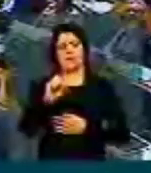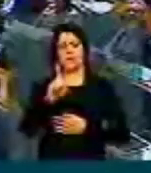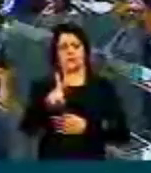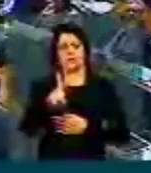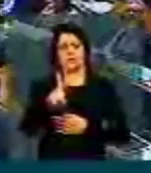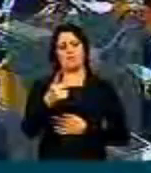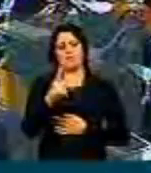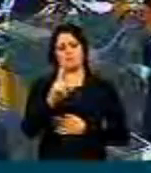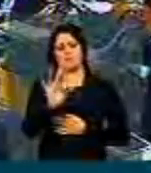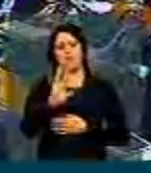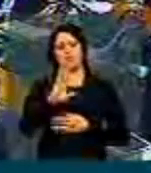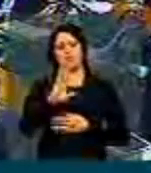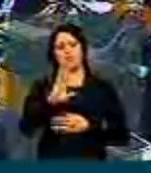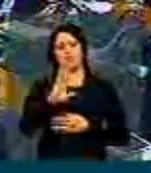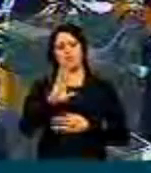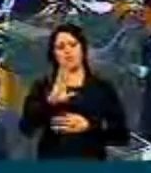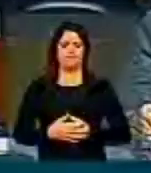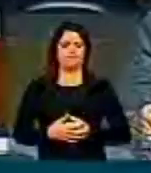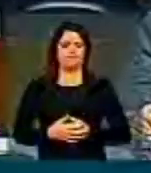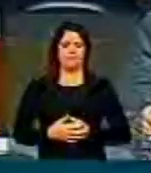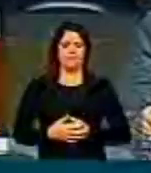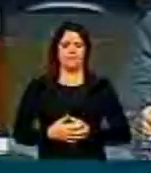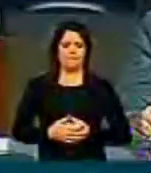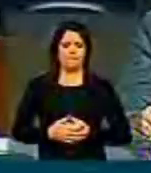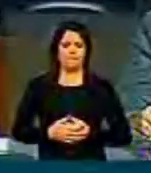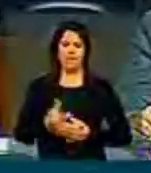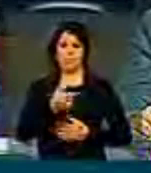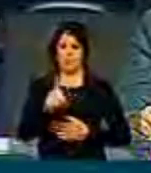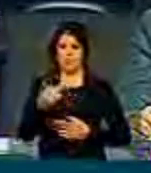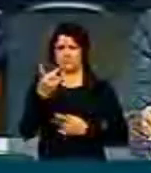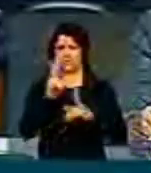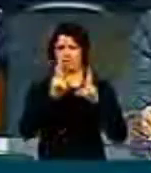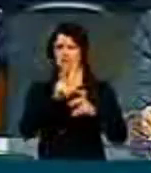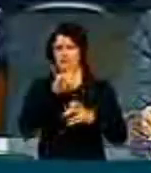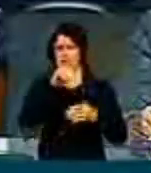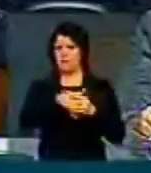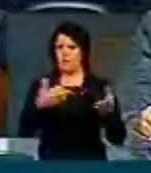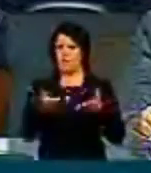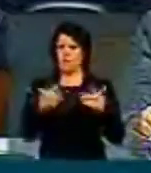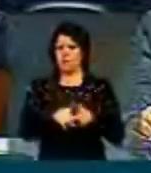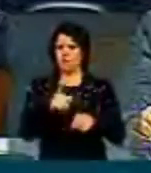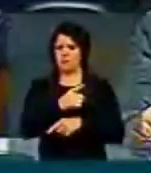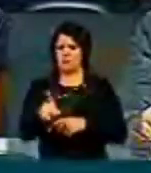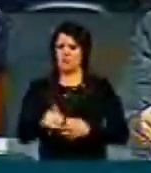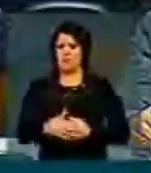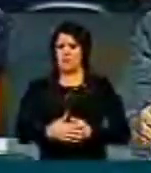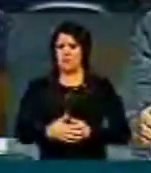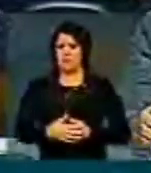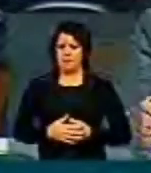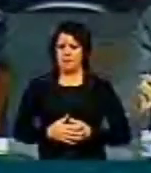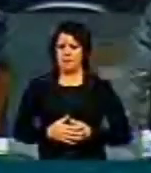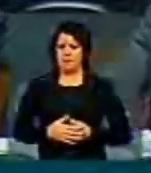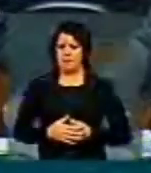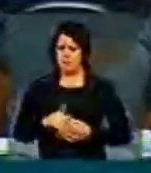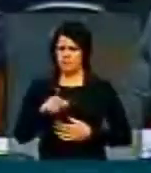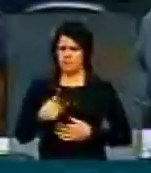em obstrução, senhor presidente. Senhor presidente. As outras duas matérias não é para serem votadas também. Não é isso?